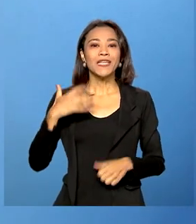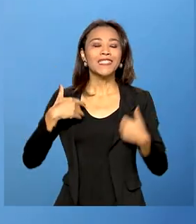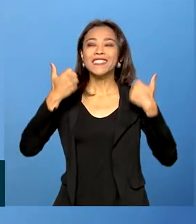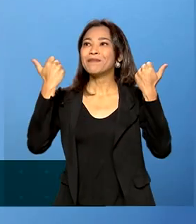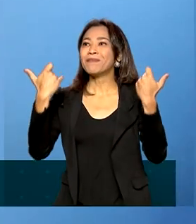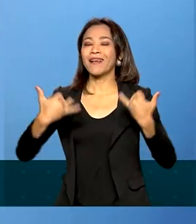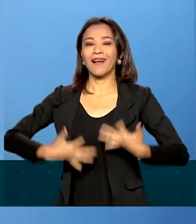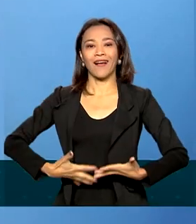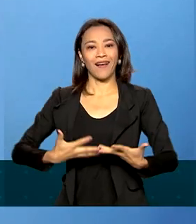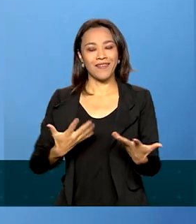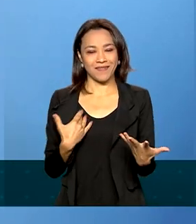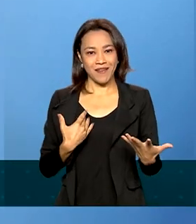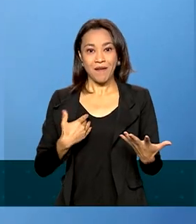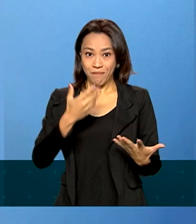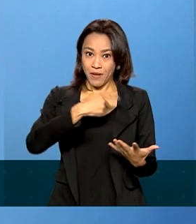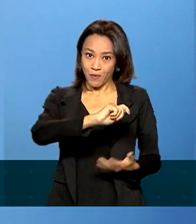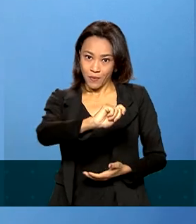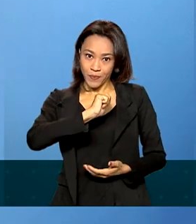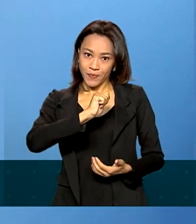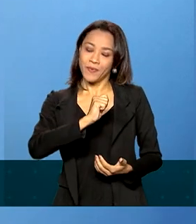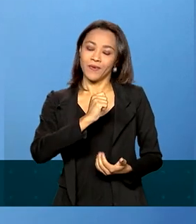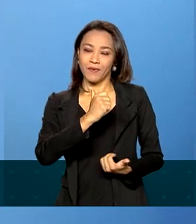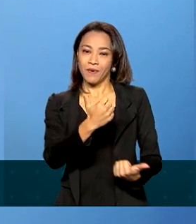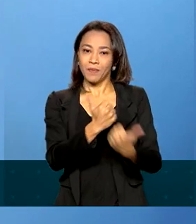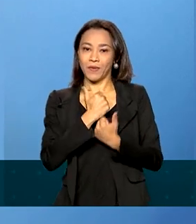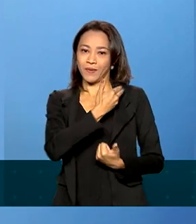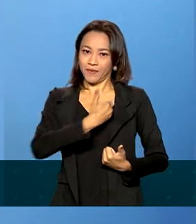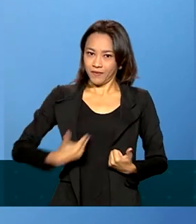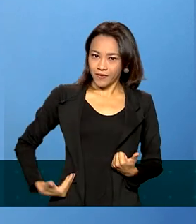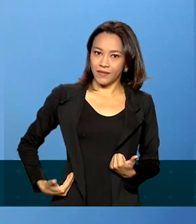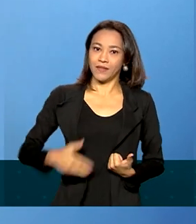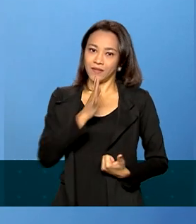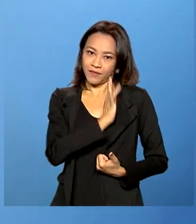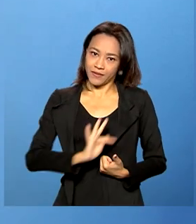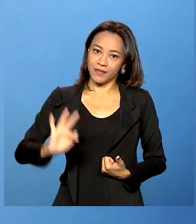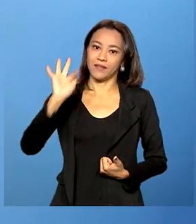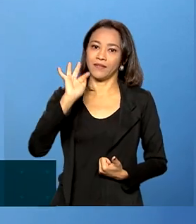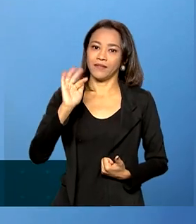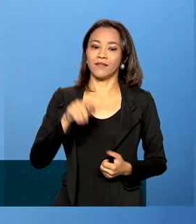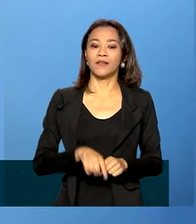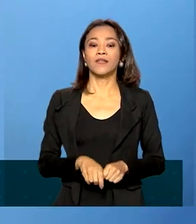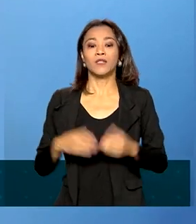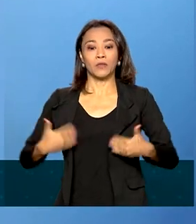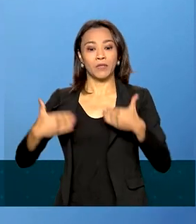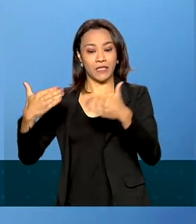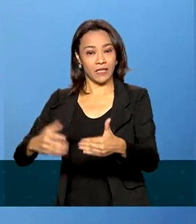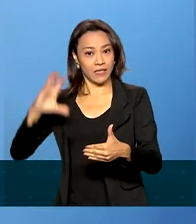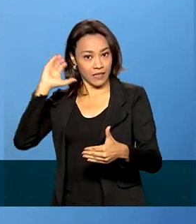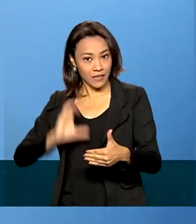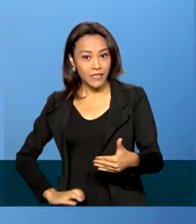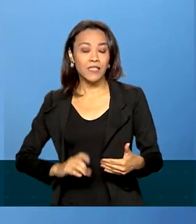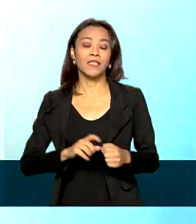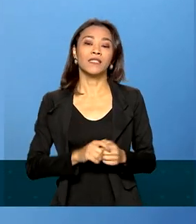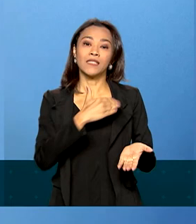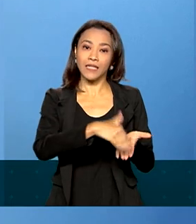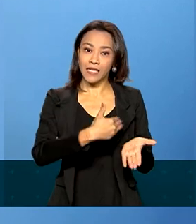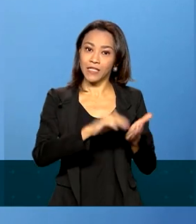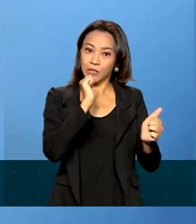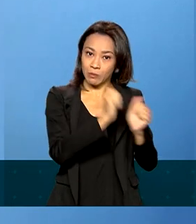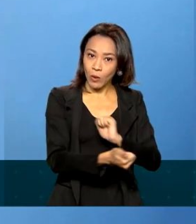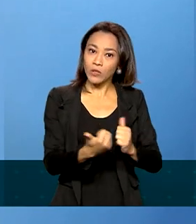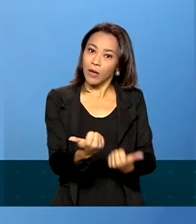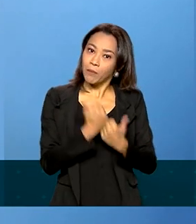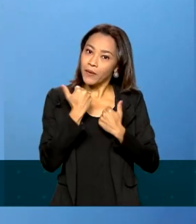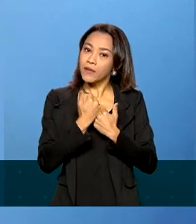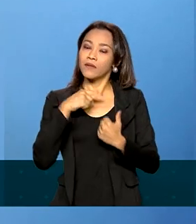Atleta, e é merecedor de todo o apoio que o Ministério da Cidadania, que o Secretário de Esporte de Alto Rendimento consegue dar para